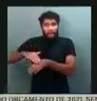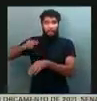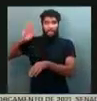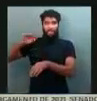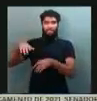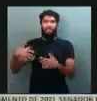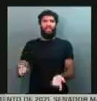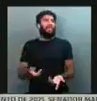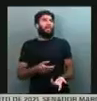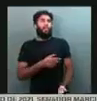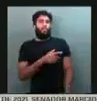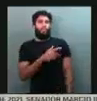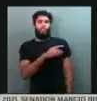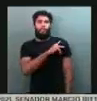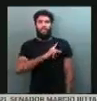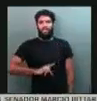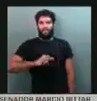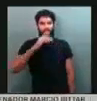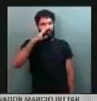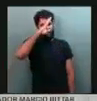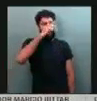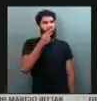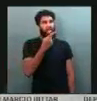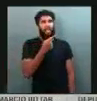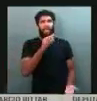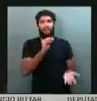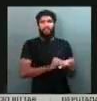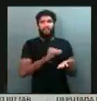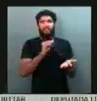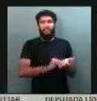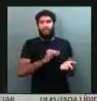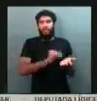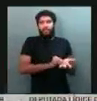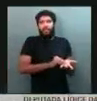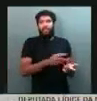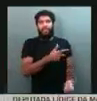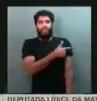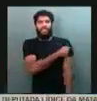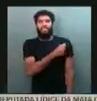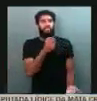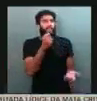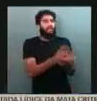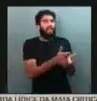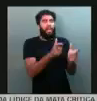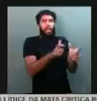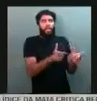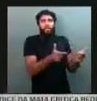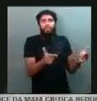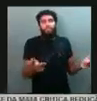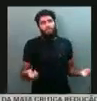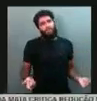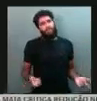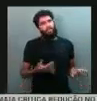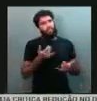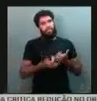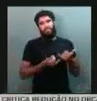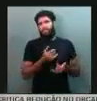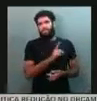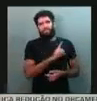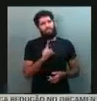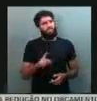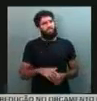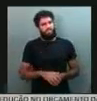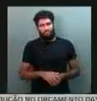presidente dizer que não tem vacina para comprar e levar em brincadeira esse assunto, como ele tem